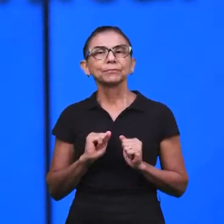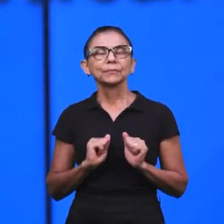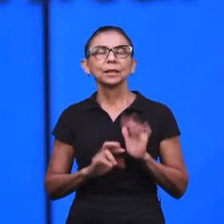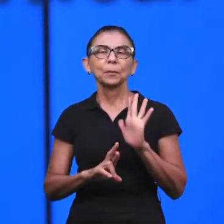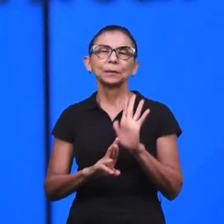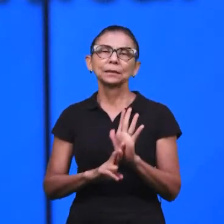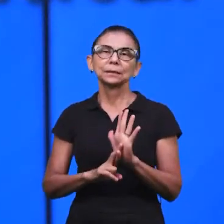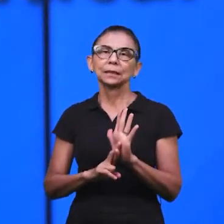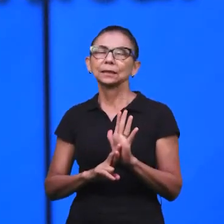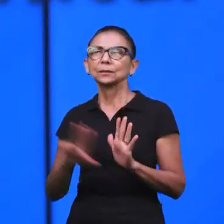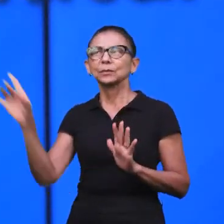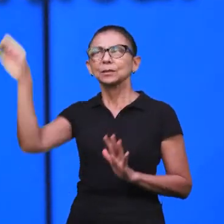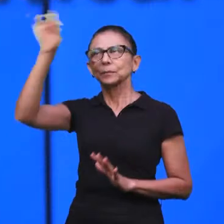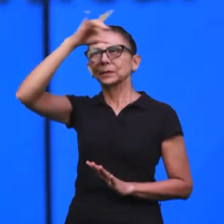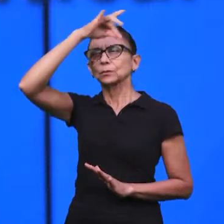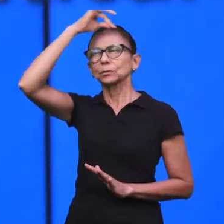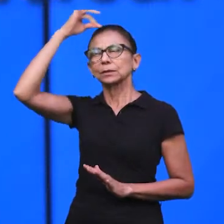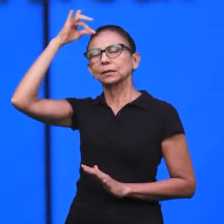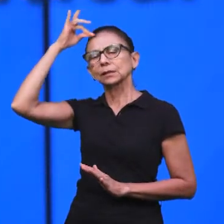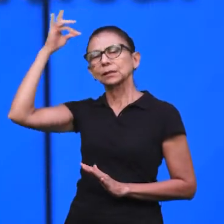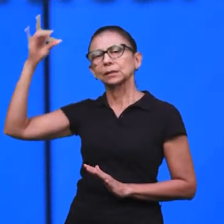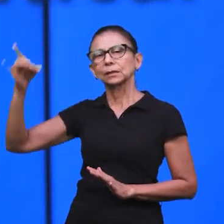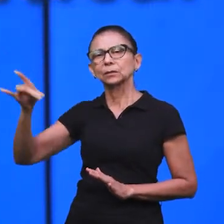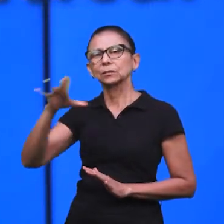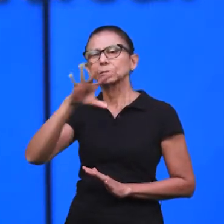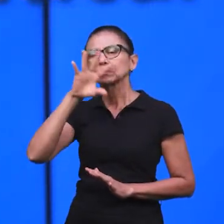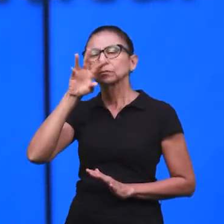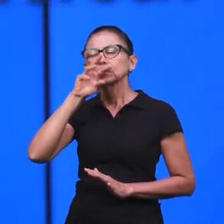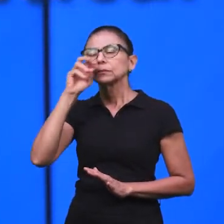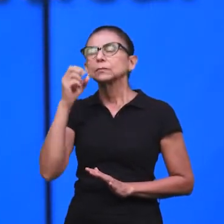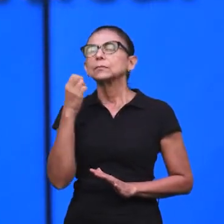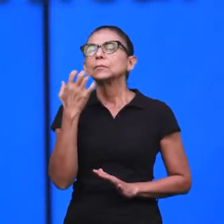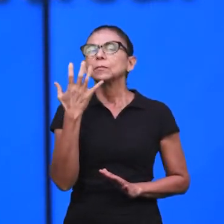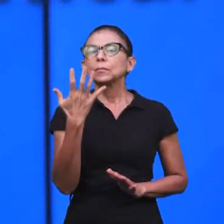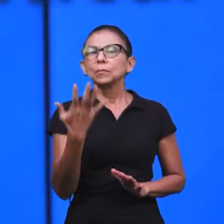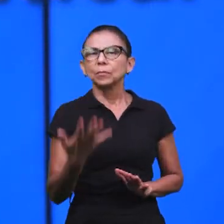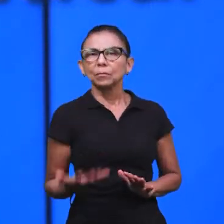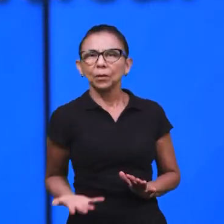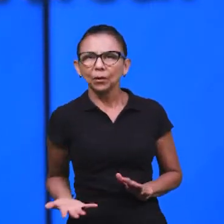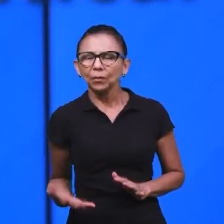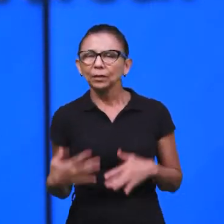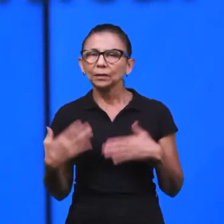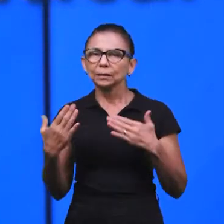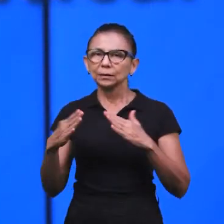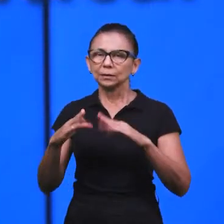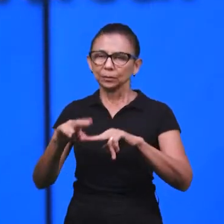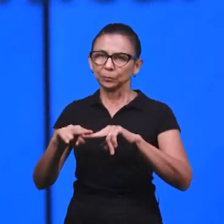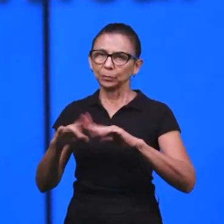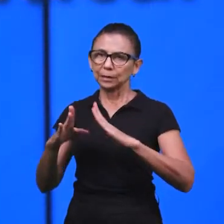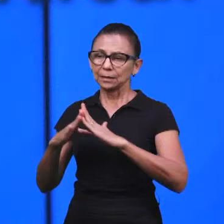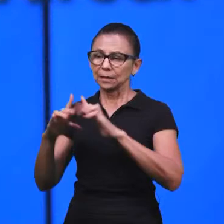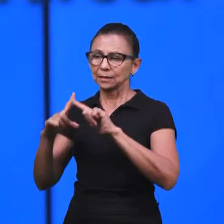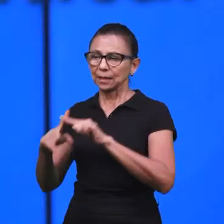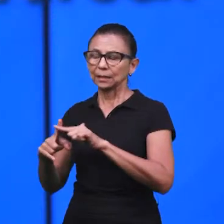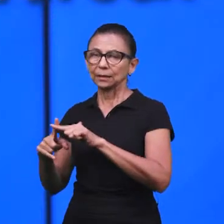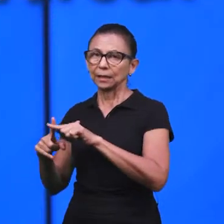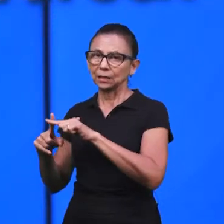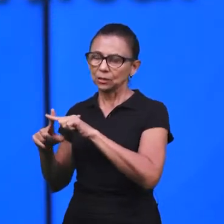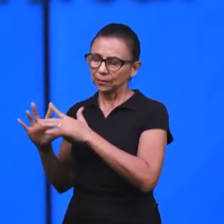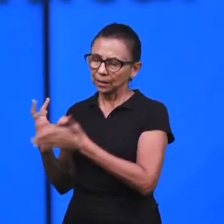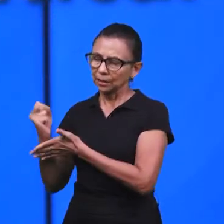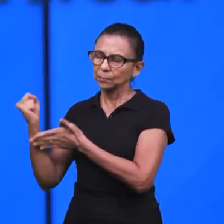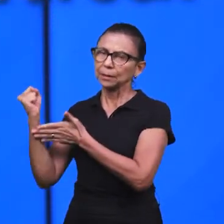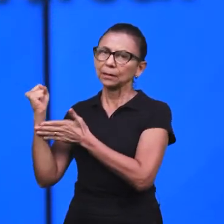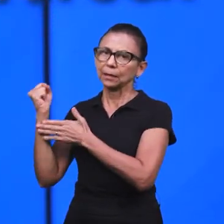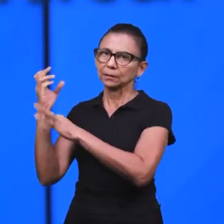E a igreja que subirá, ela subirá com esse perfume, constantemente glorificando o Senhor, constantemente dando motivos para dar glórias a Deus. E essa